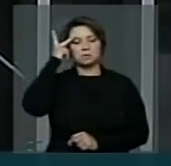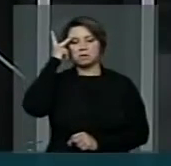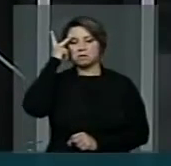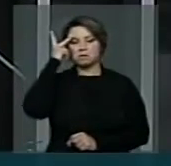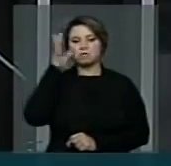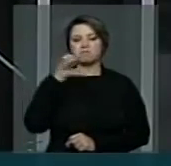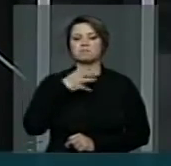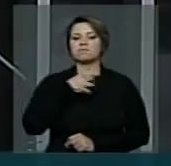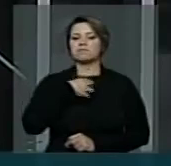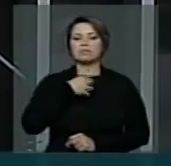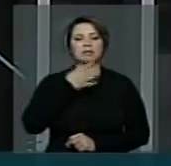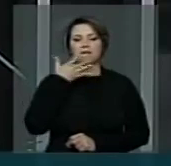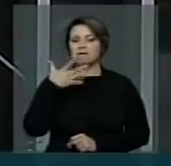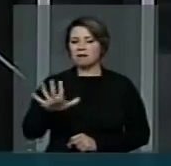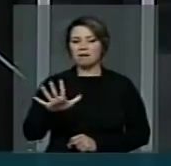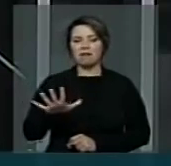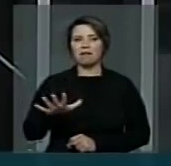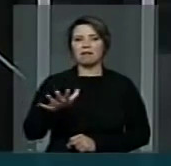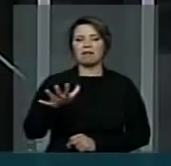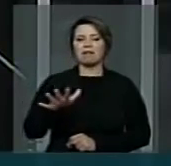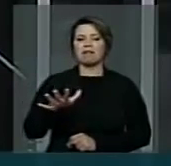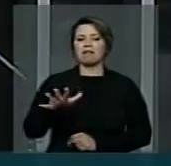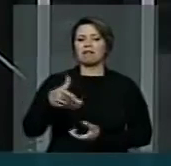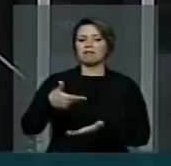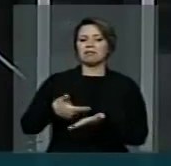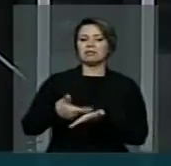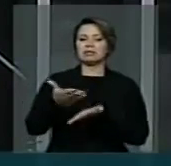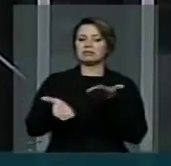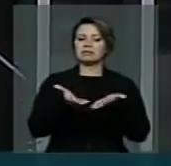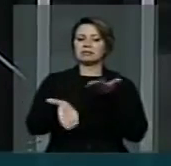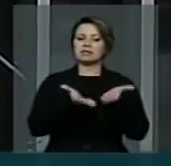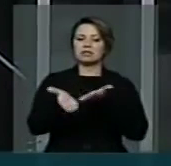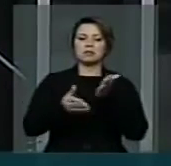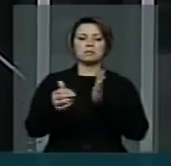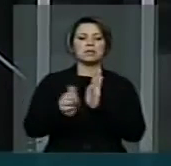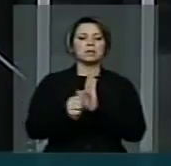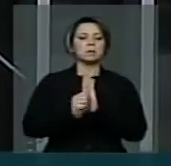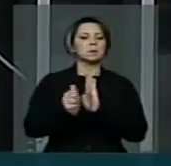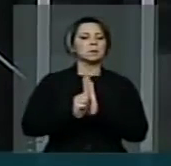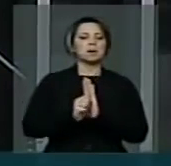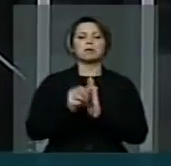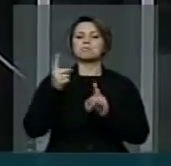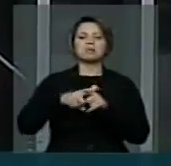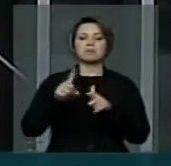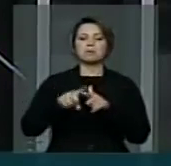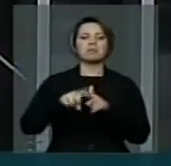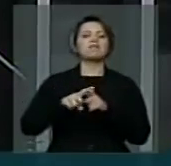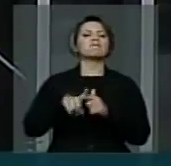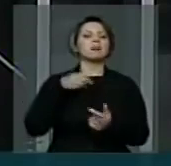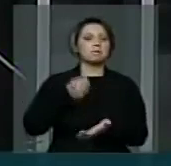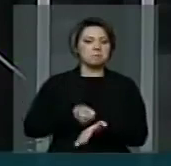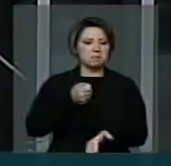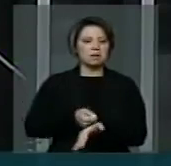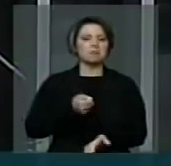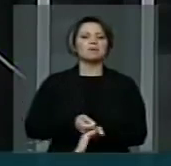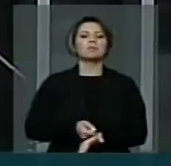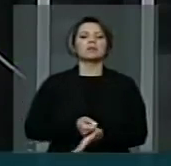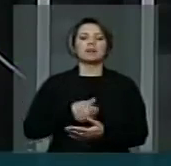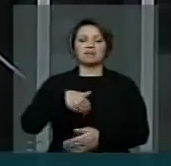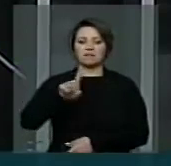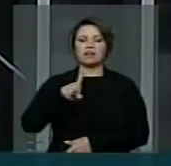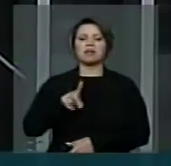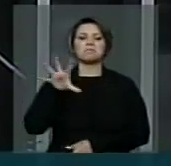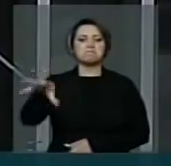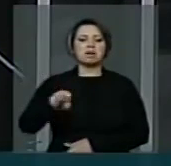dos dependentes químicos. Já tive a oportunidade de me manifestar por escrito através de artigos